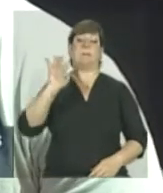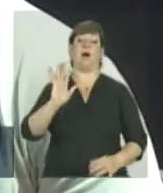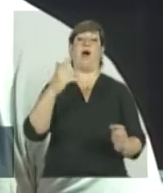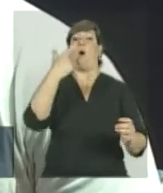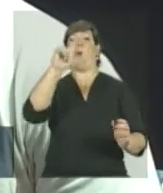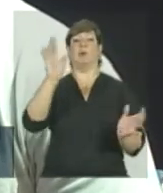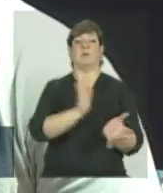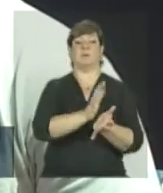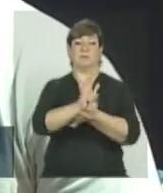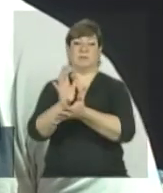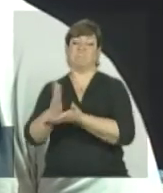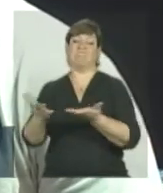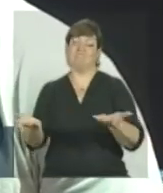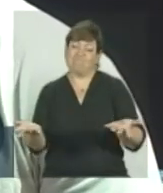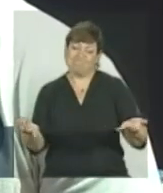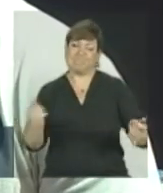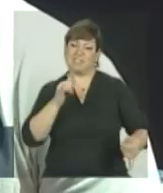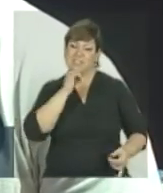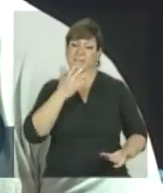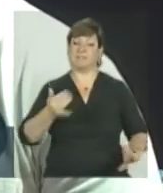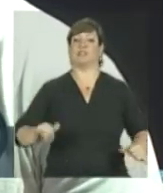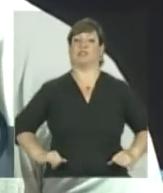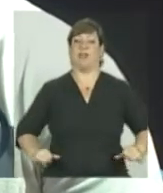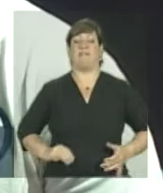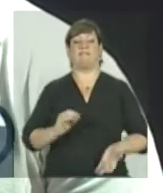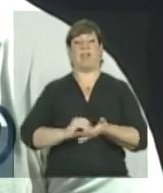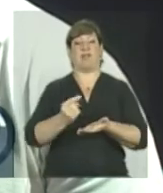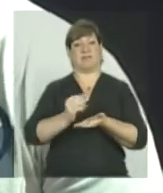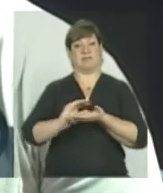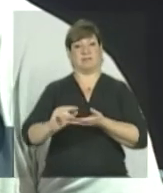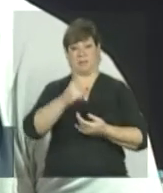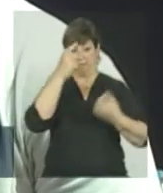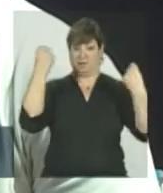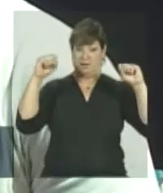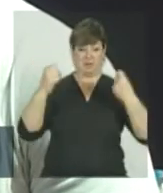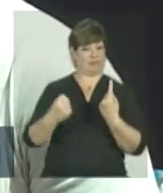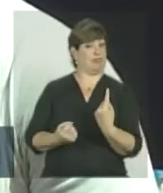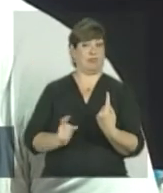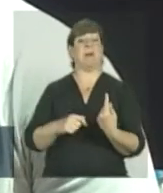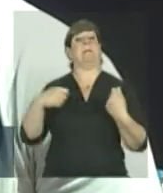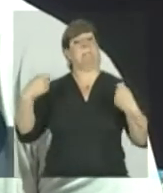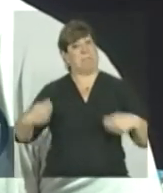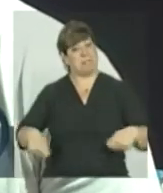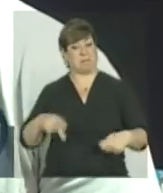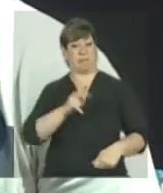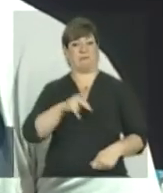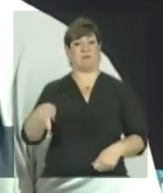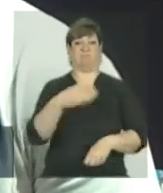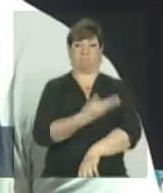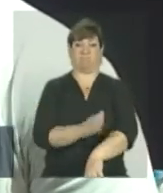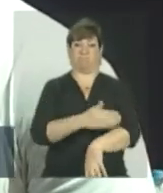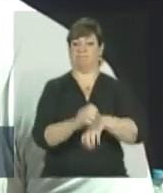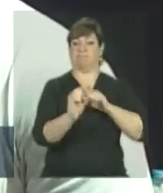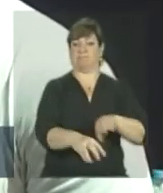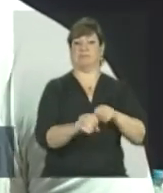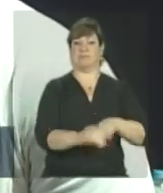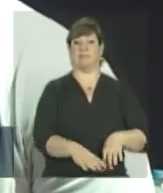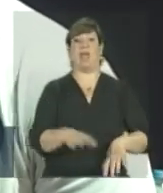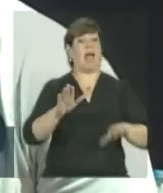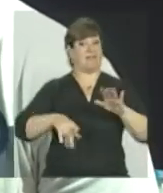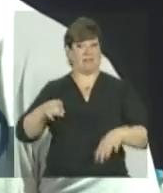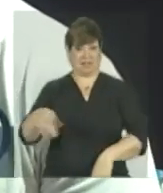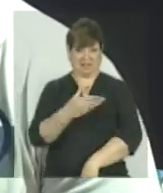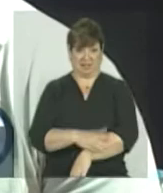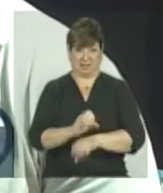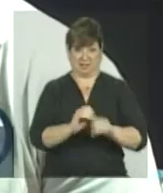infelizmente, sofre com a falta de investimento. E o atleta não se faz sozinho, tem que ter o técnico. E muitas vezes o técnico não pode se